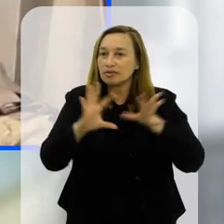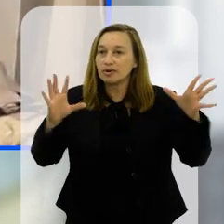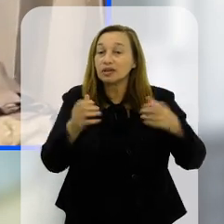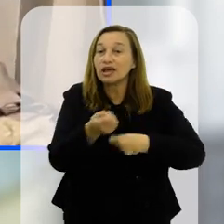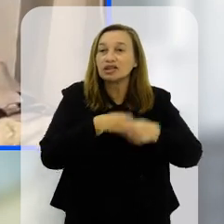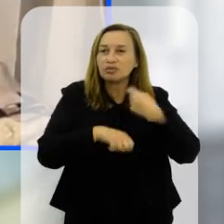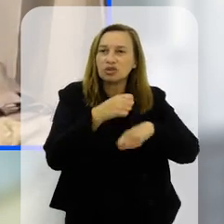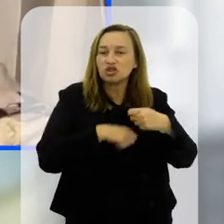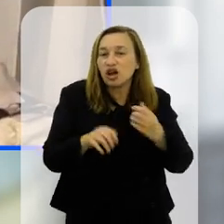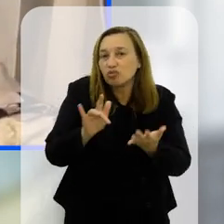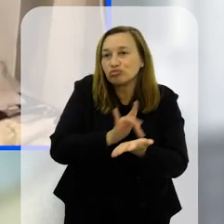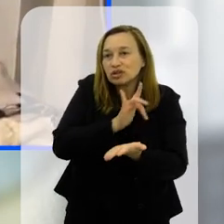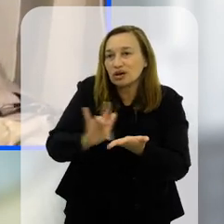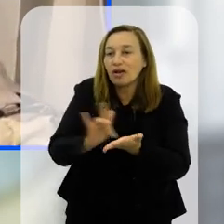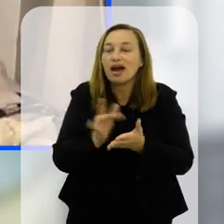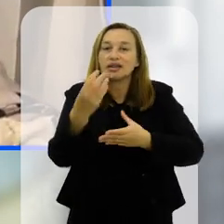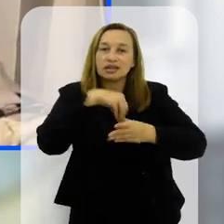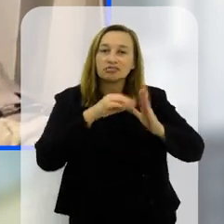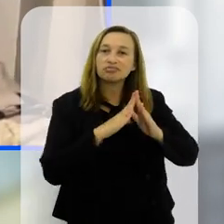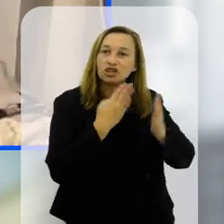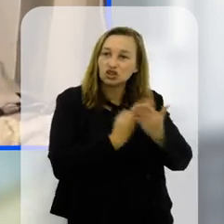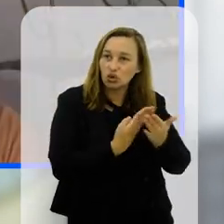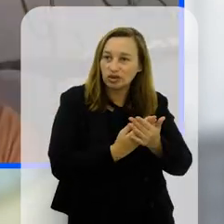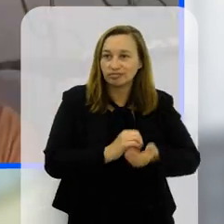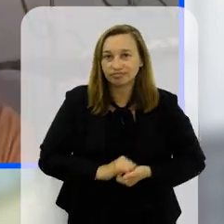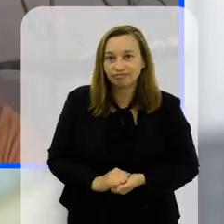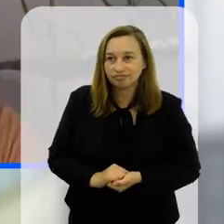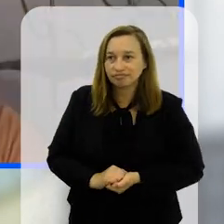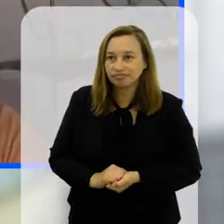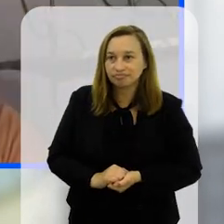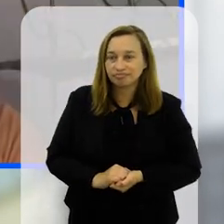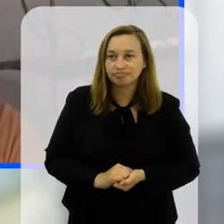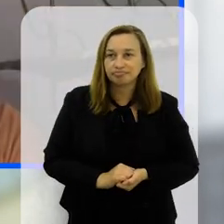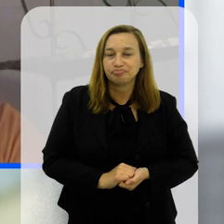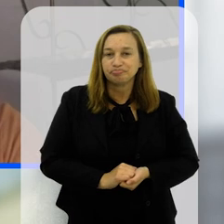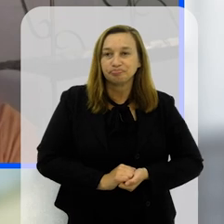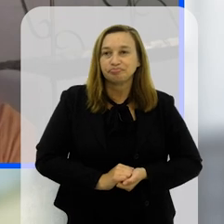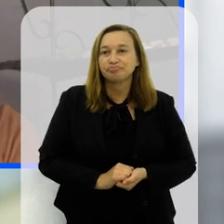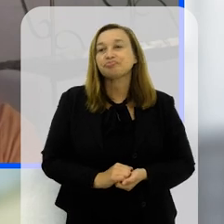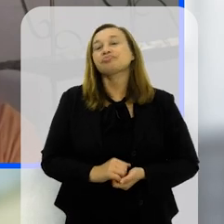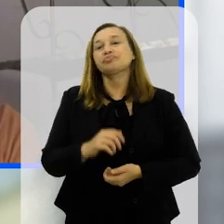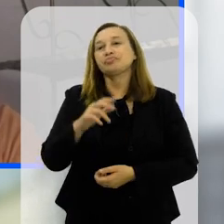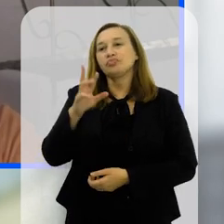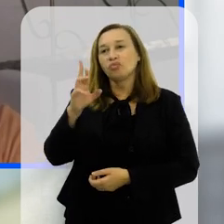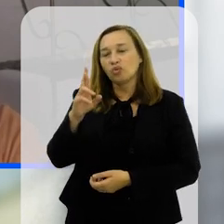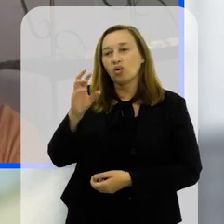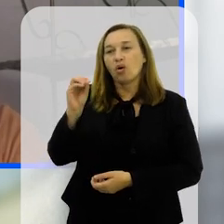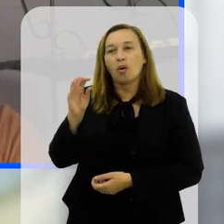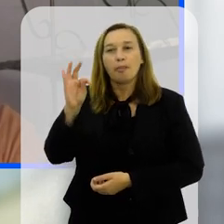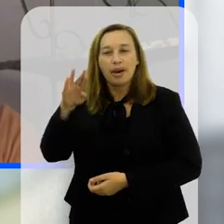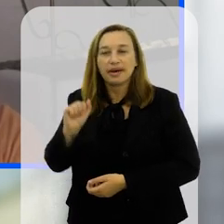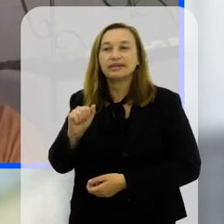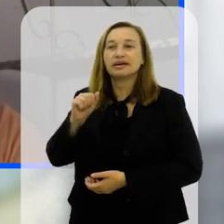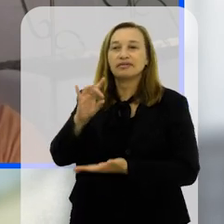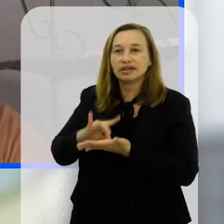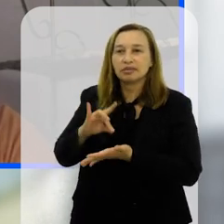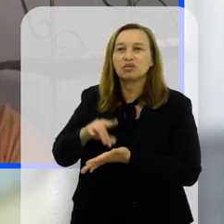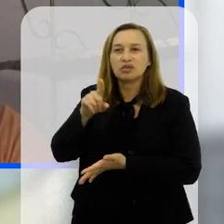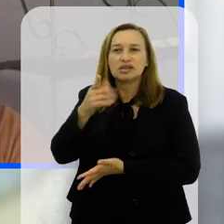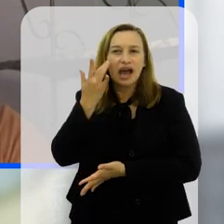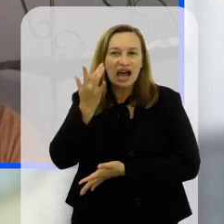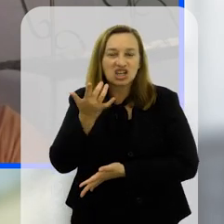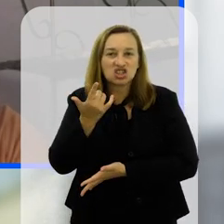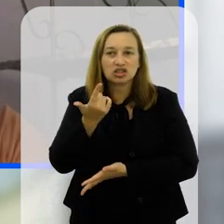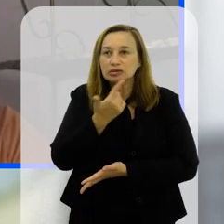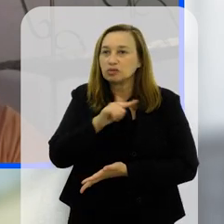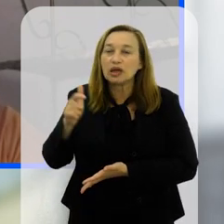de autonomia de administrar um celular dentro de uma sala de aula é ou Roberta realmente você